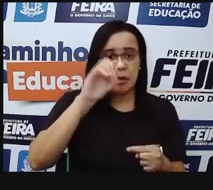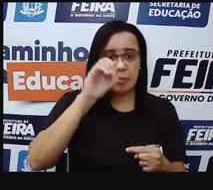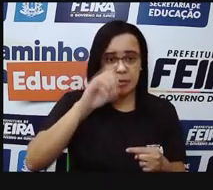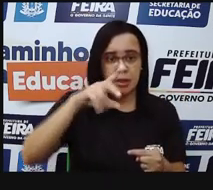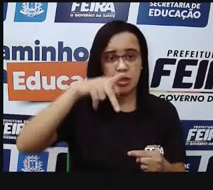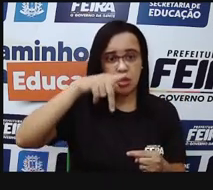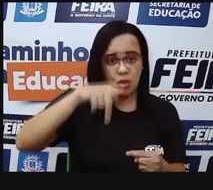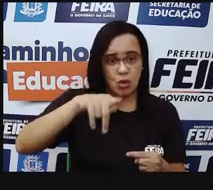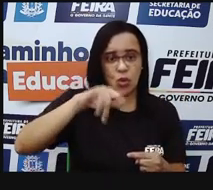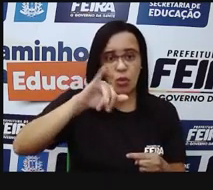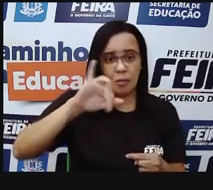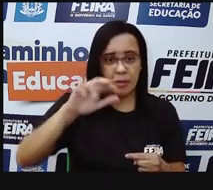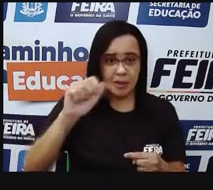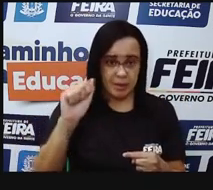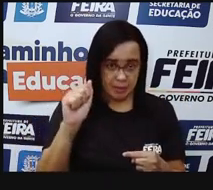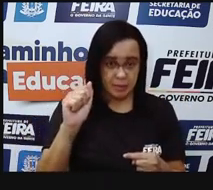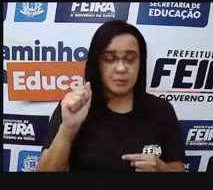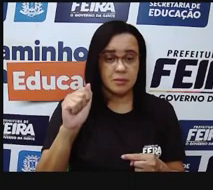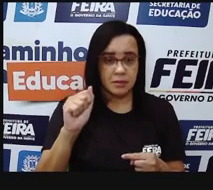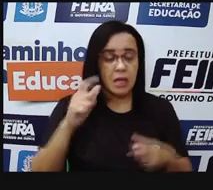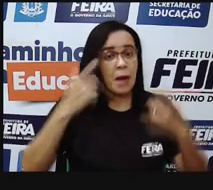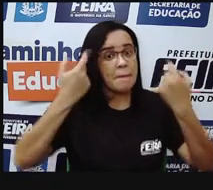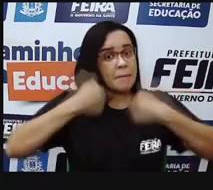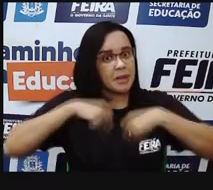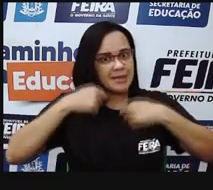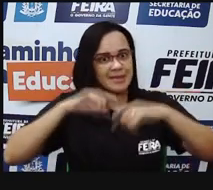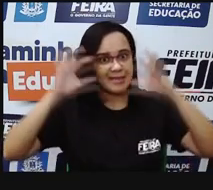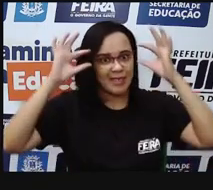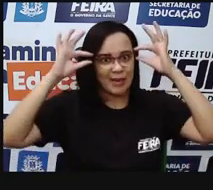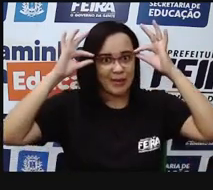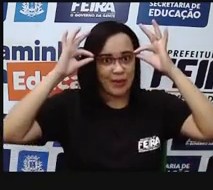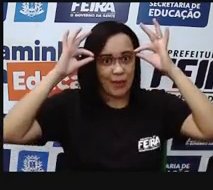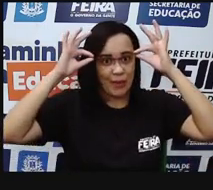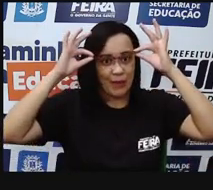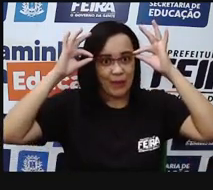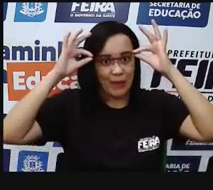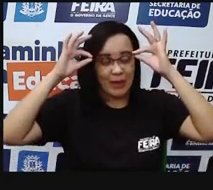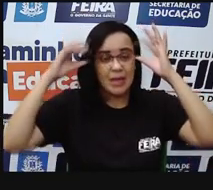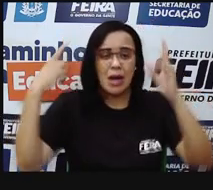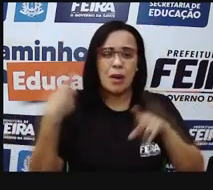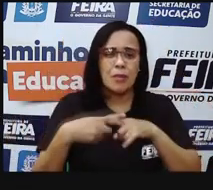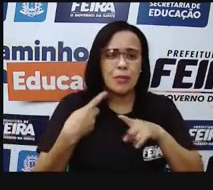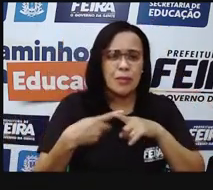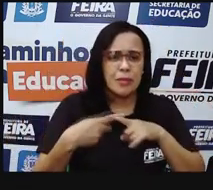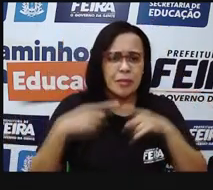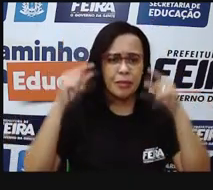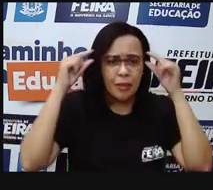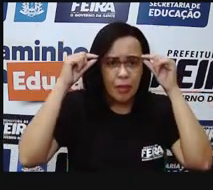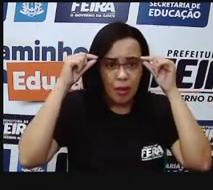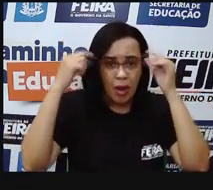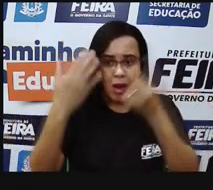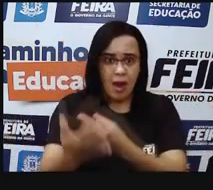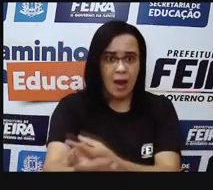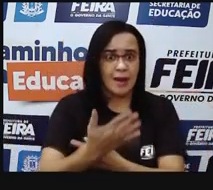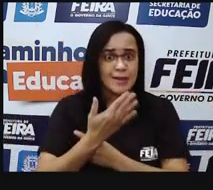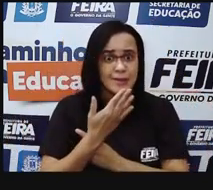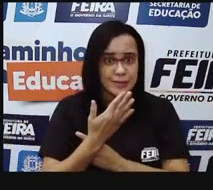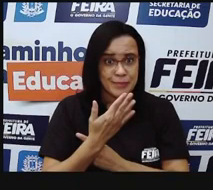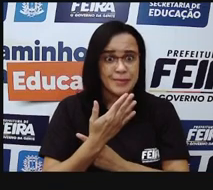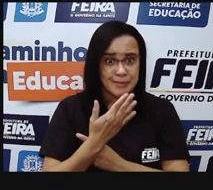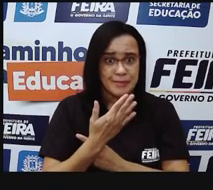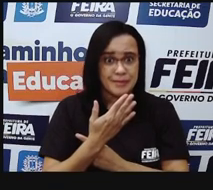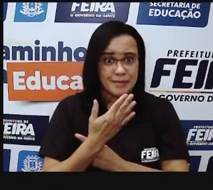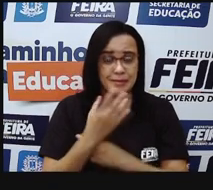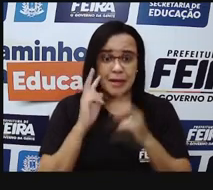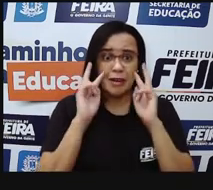óculos, com lentes de correção. E aí, essas lentes de correção fazem com que a gente, então, consiga formar essa imagem